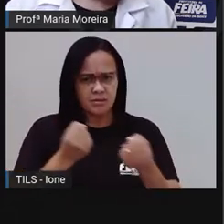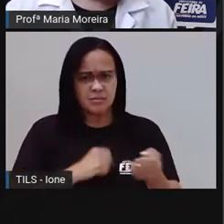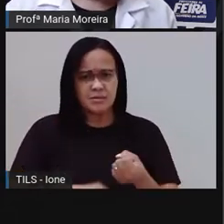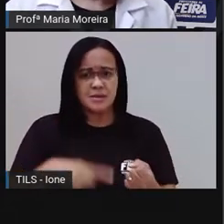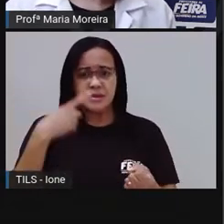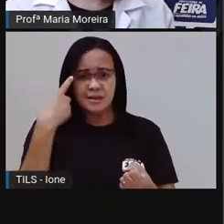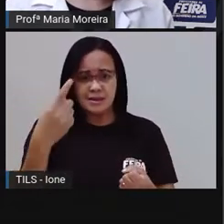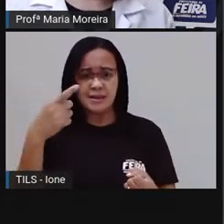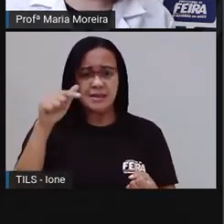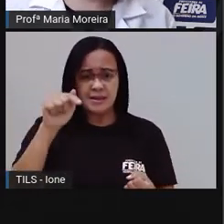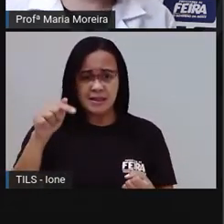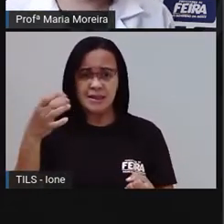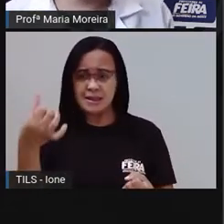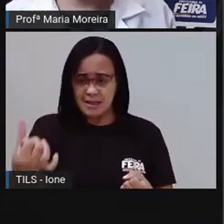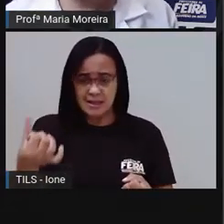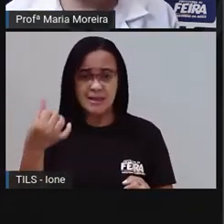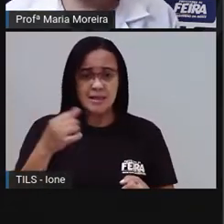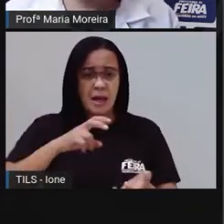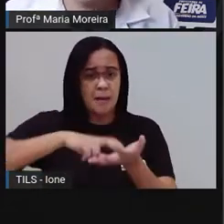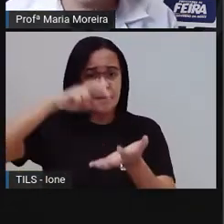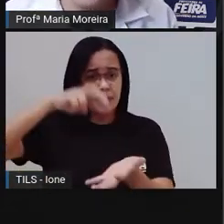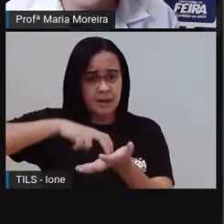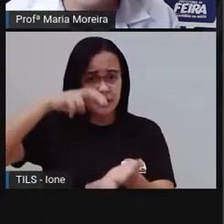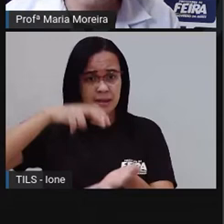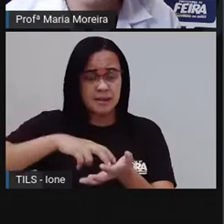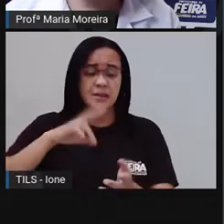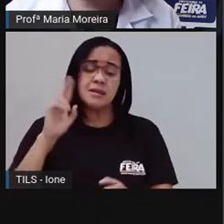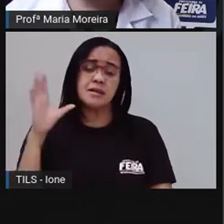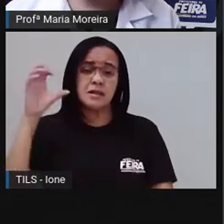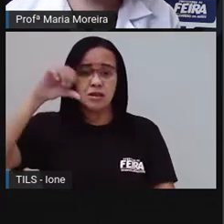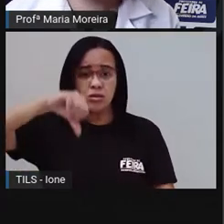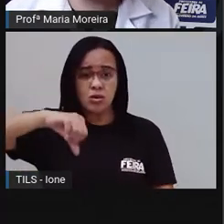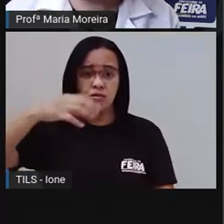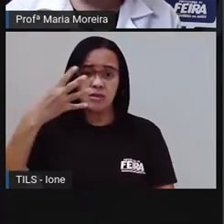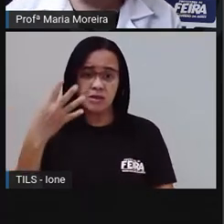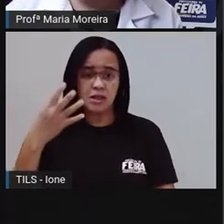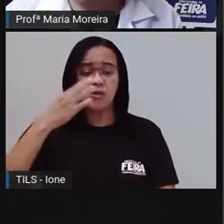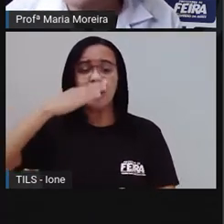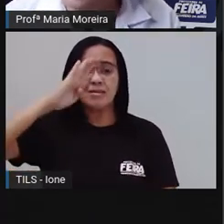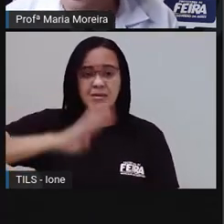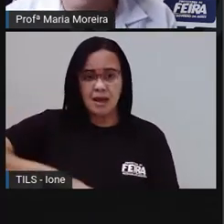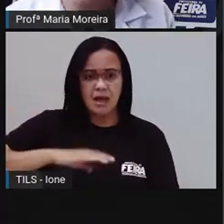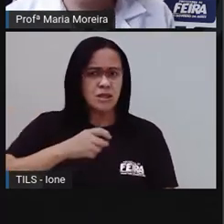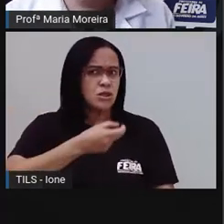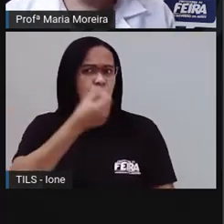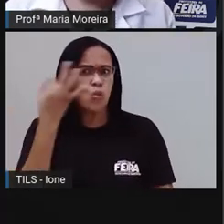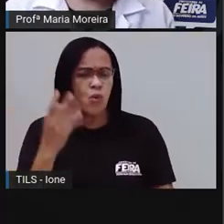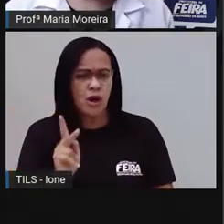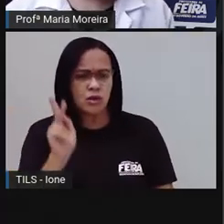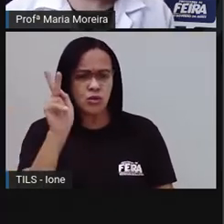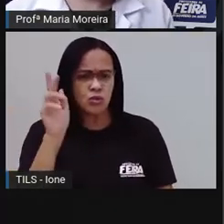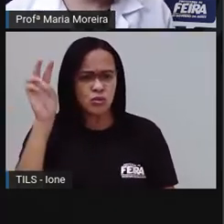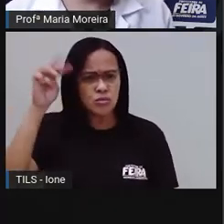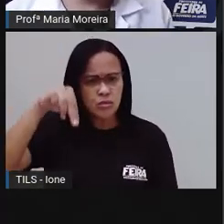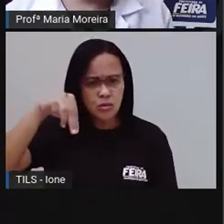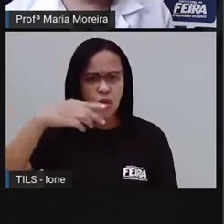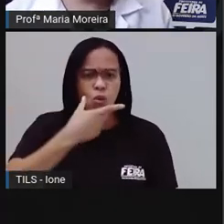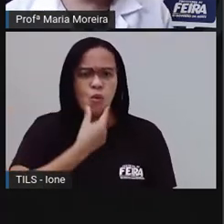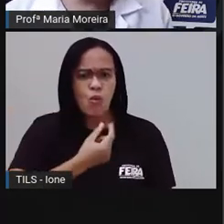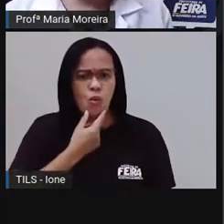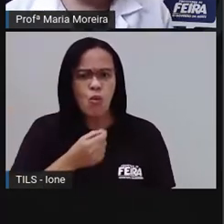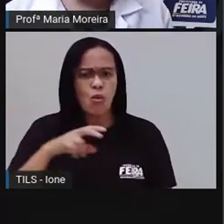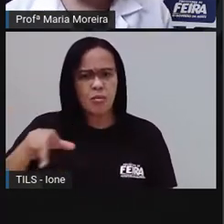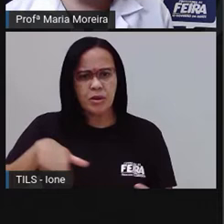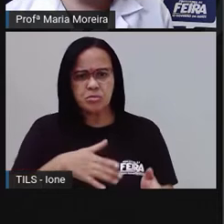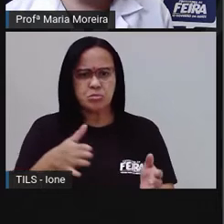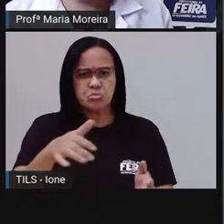e 94 quilômetros pela tarde. Quantos quilômetros ele percorreu nesse dia? Eu posso, né, deixa